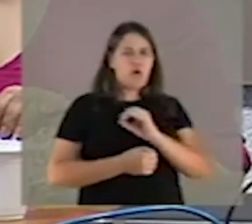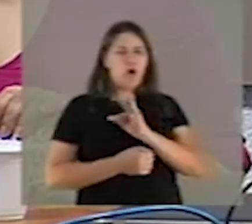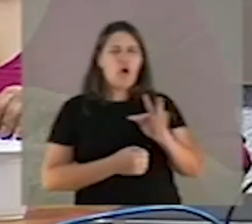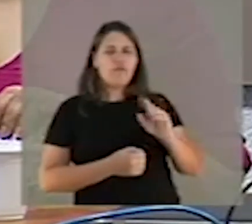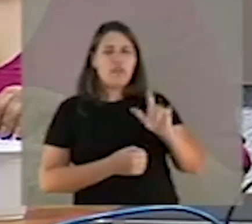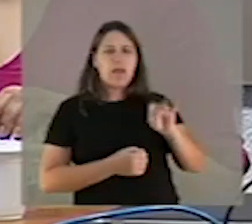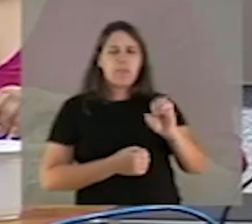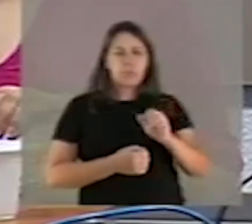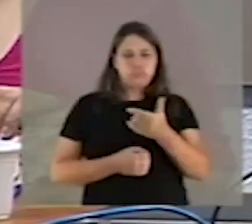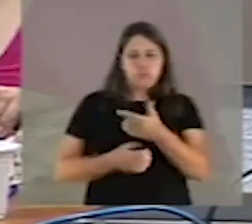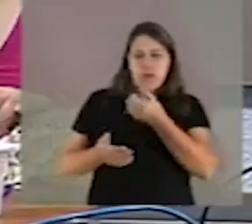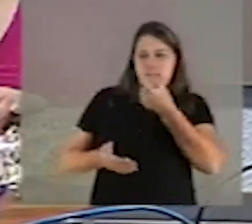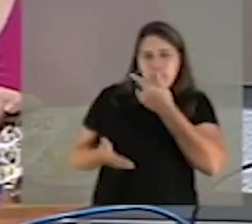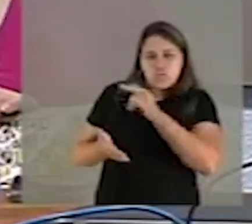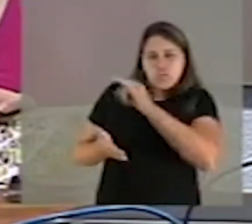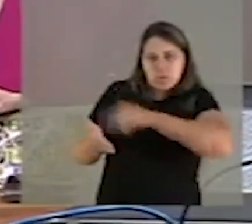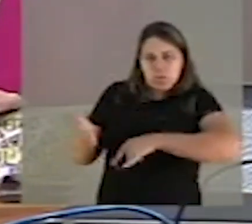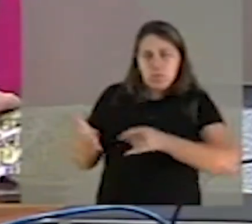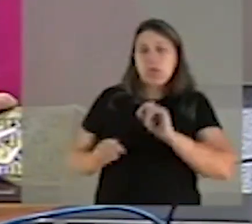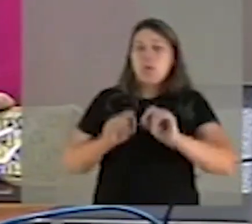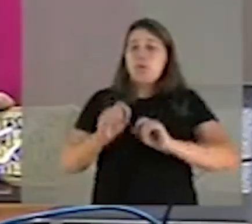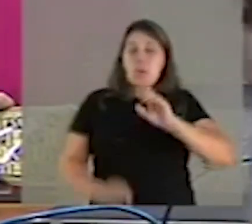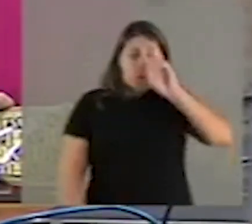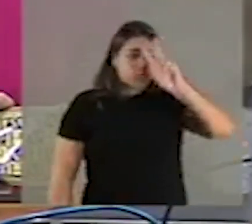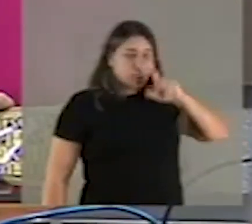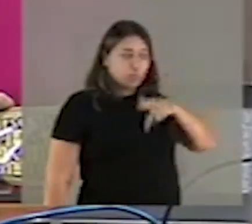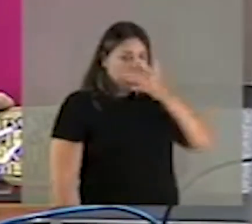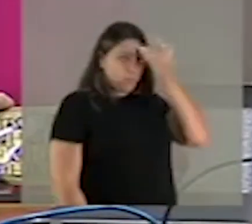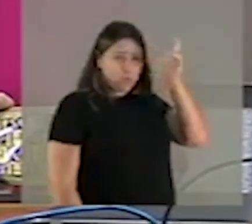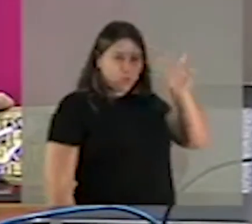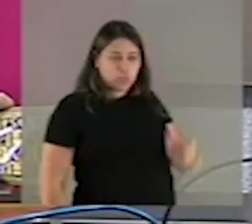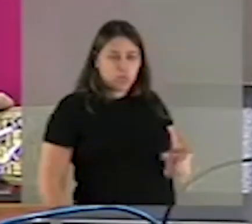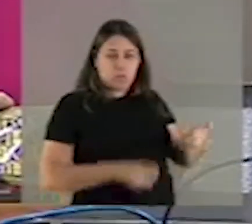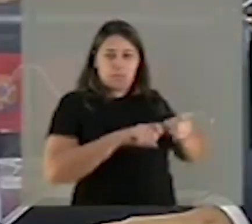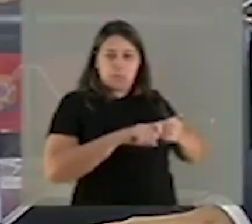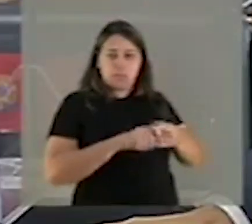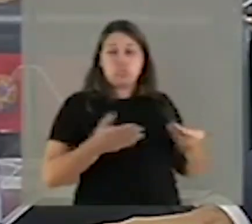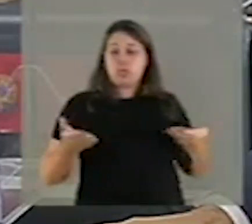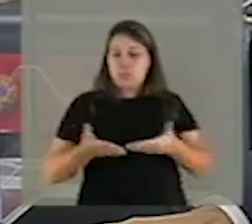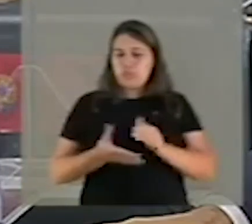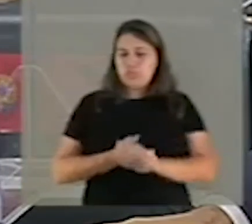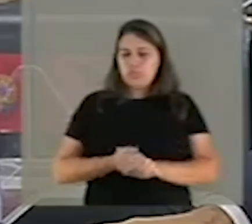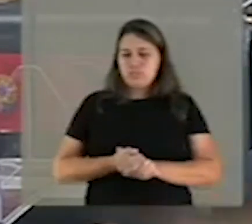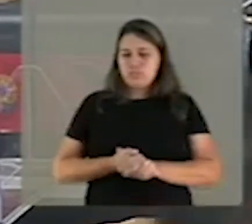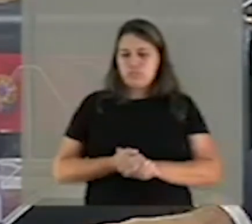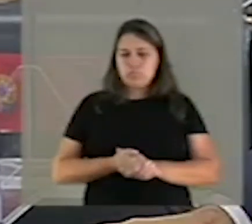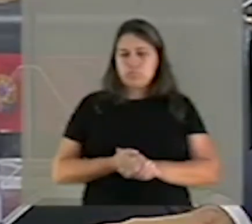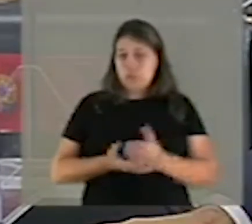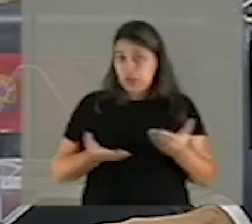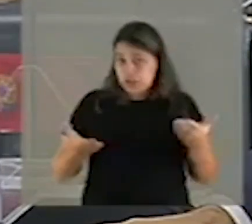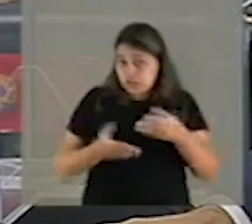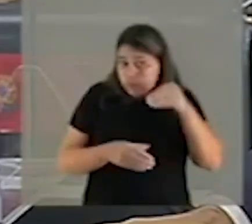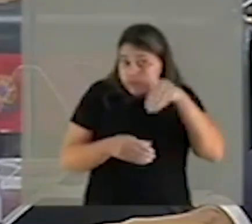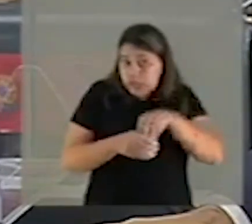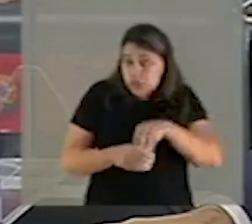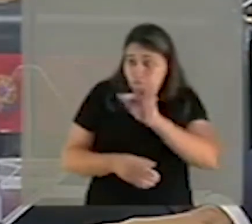cabe exatamente em relação à autonomia do profissional médico. Então, isso está dentro da